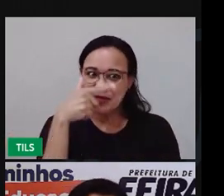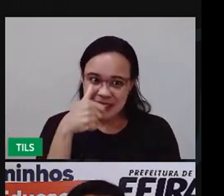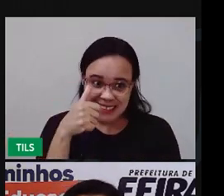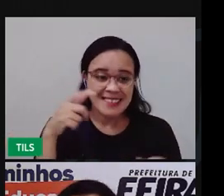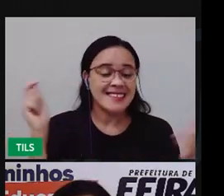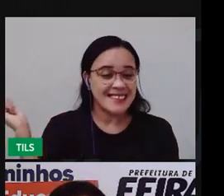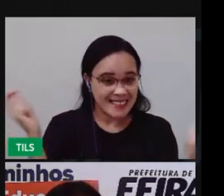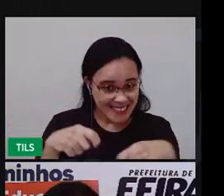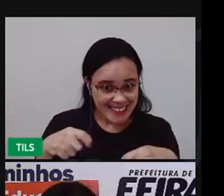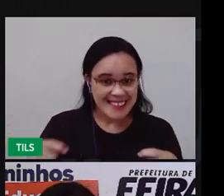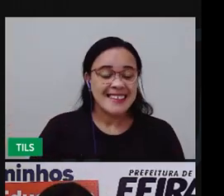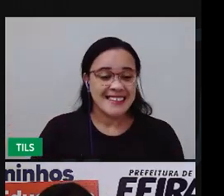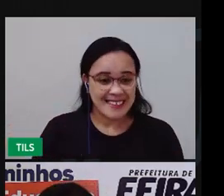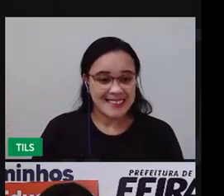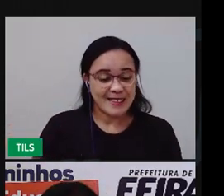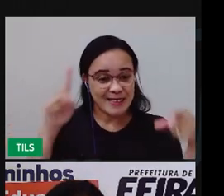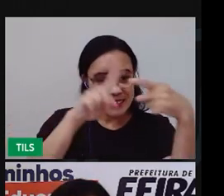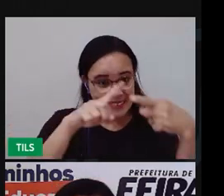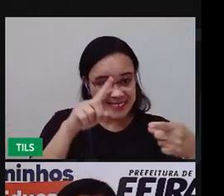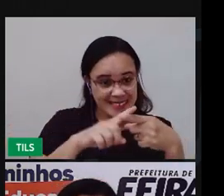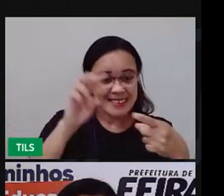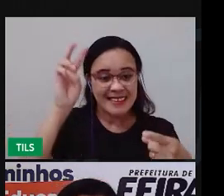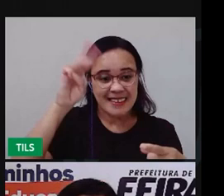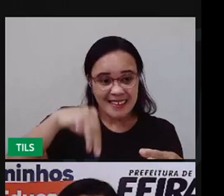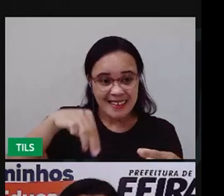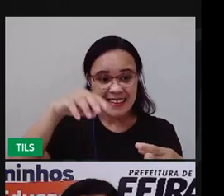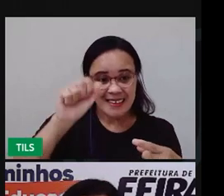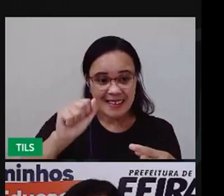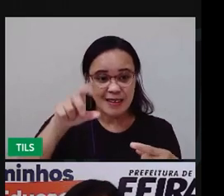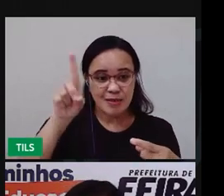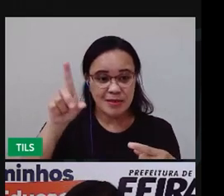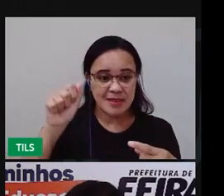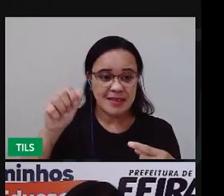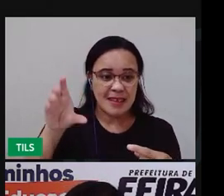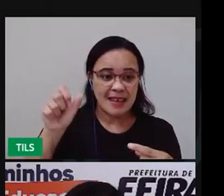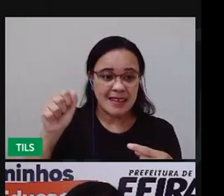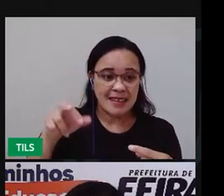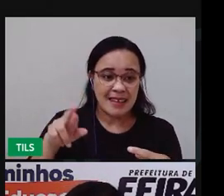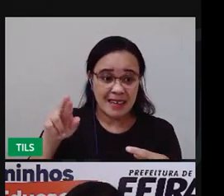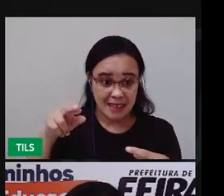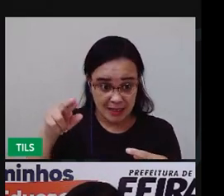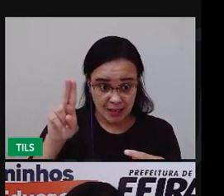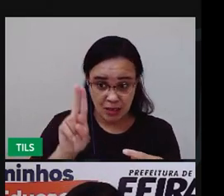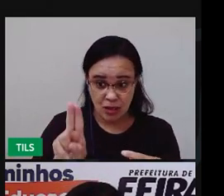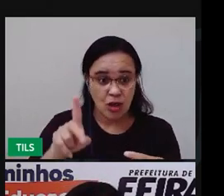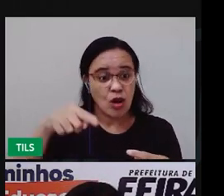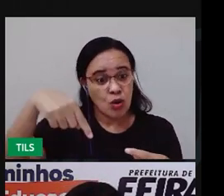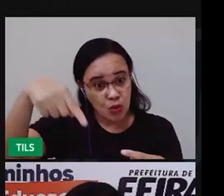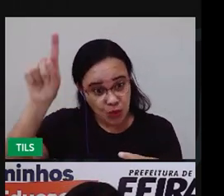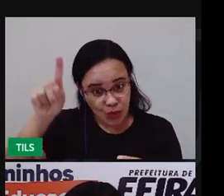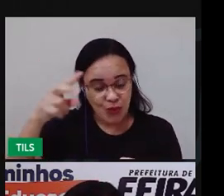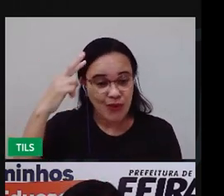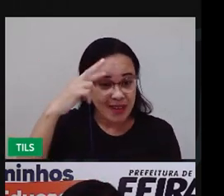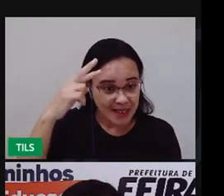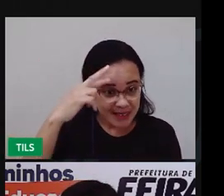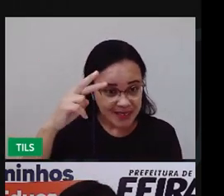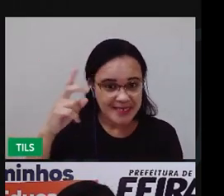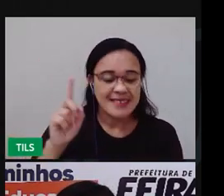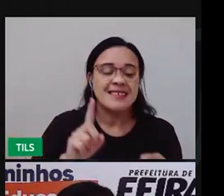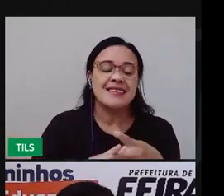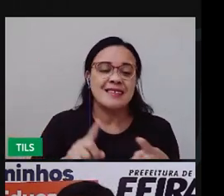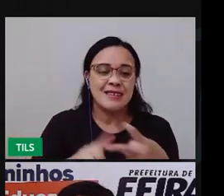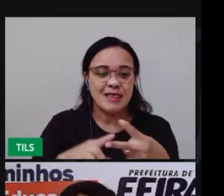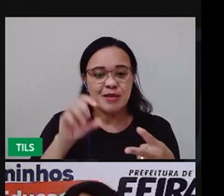que são mandacaru, a suculenta. São